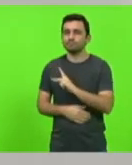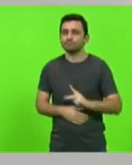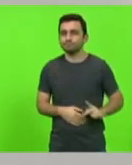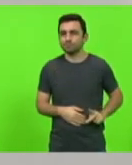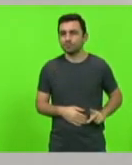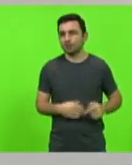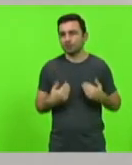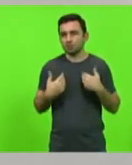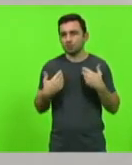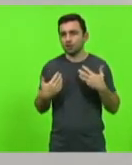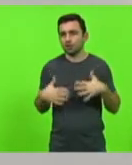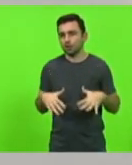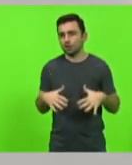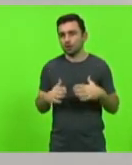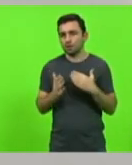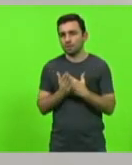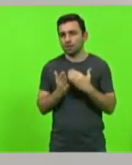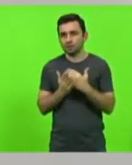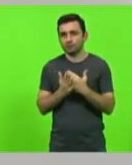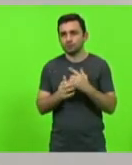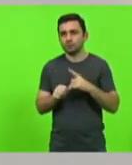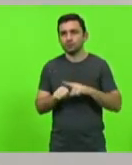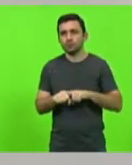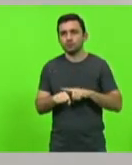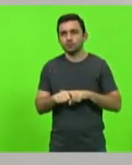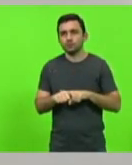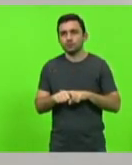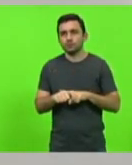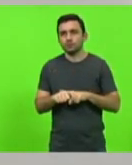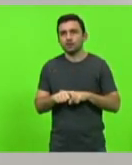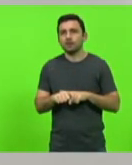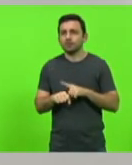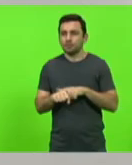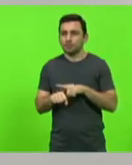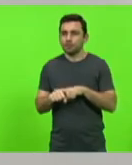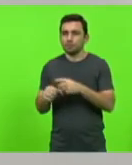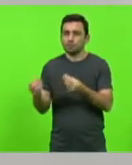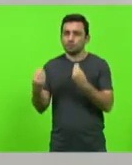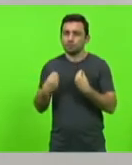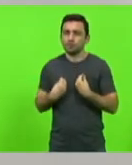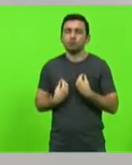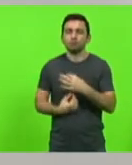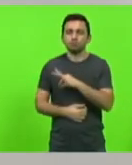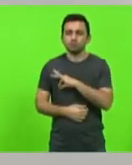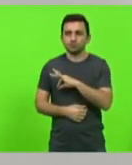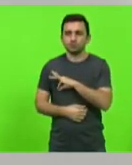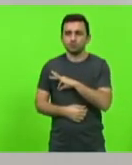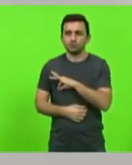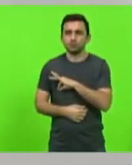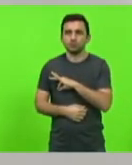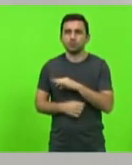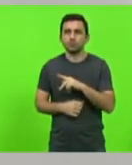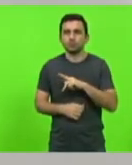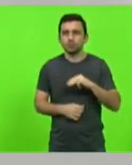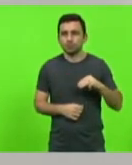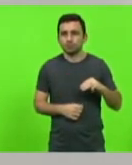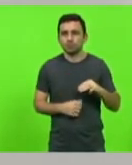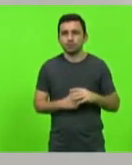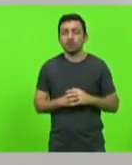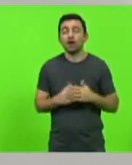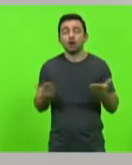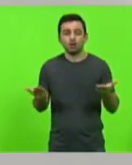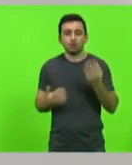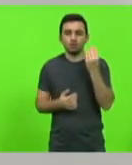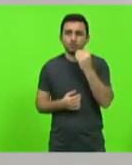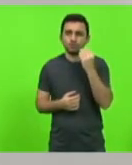sem querer abusar de forma alguma do seu tempo, do tempo fornecido à Polícia Militar, aproveitar esse momento